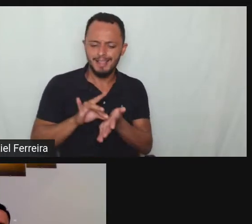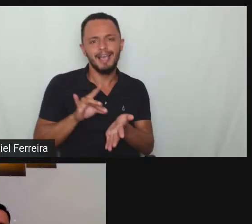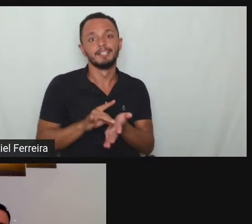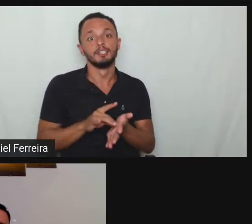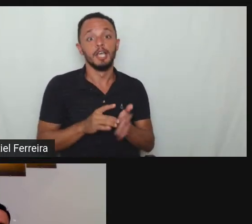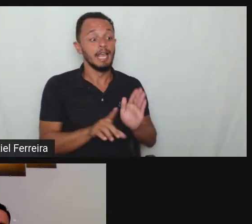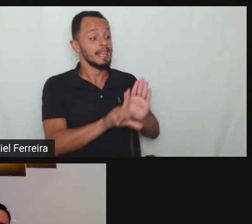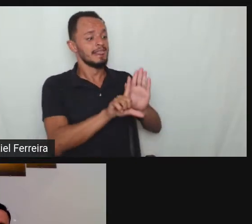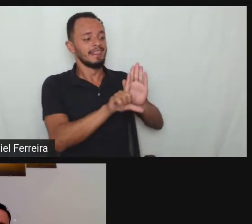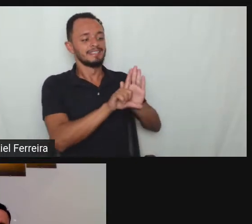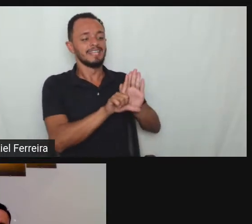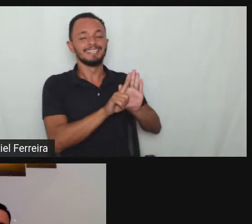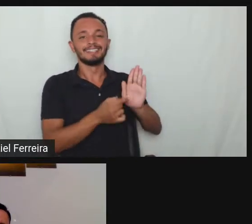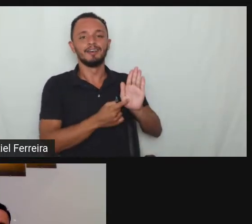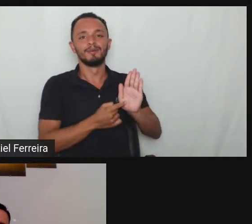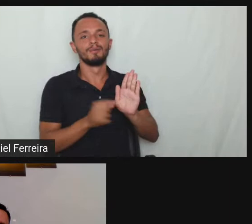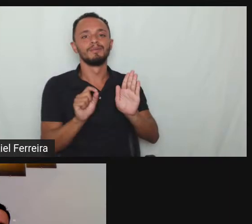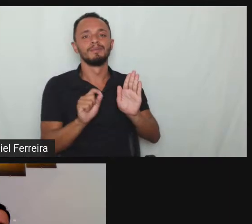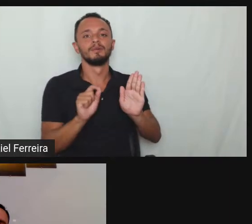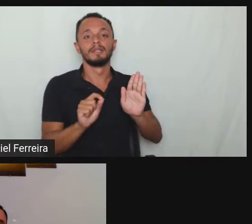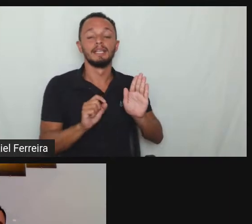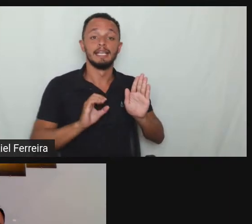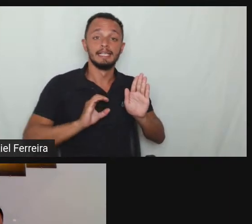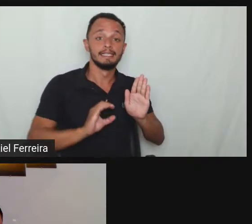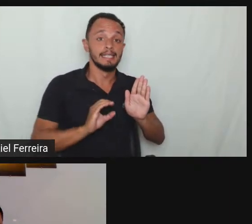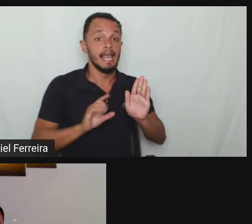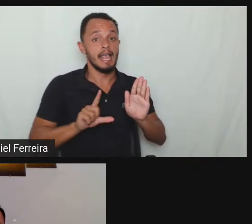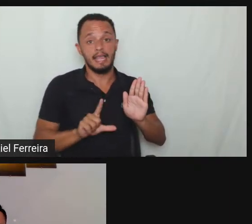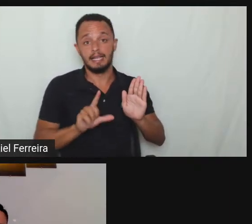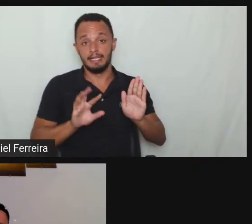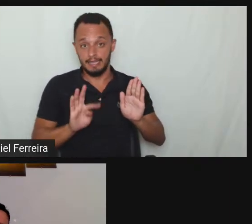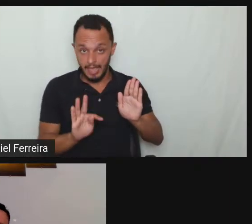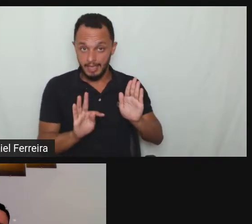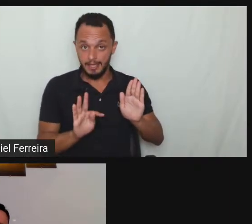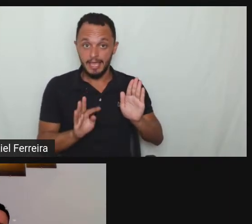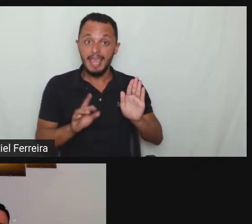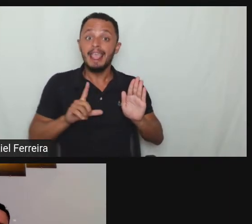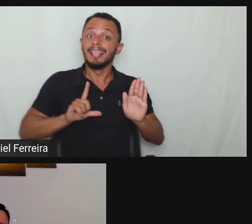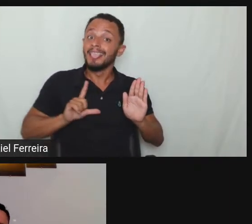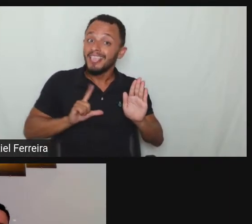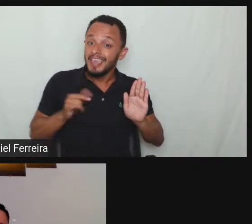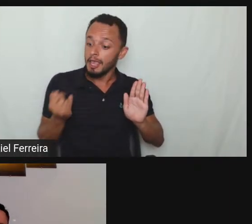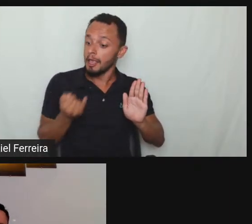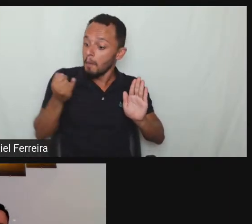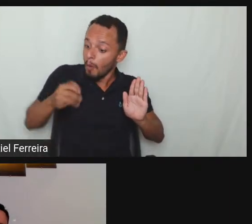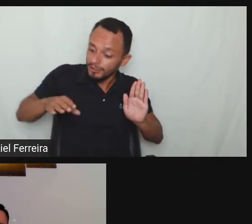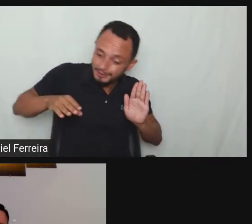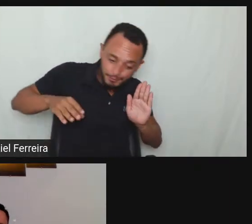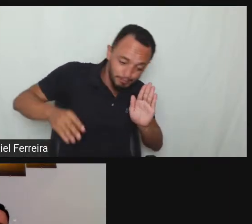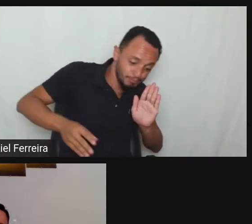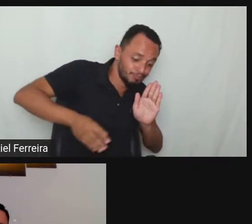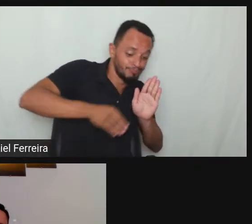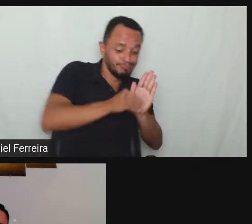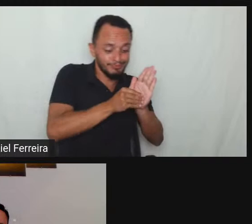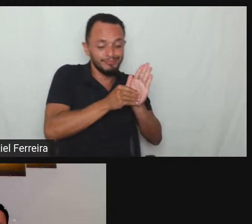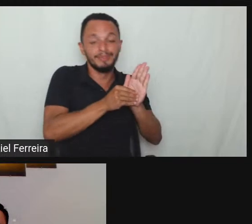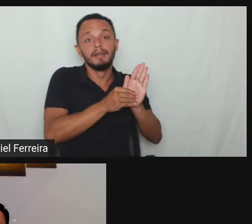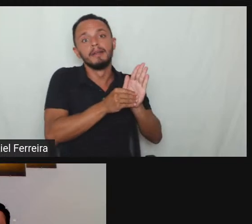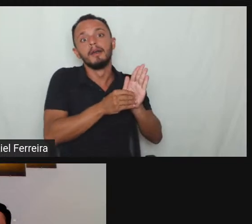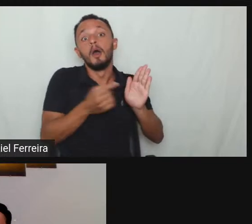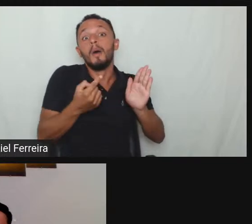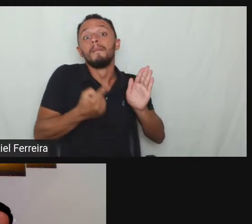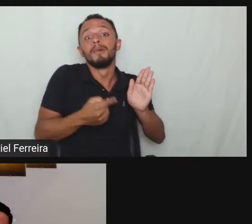eu entendo que ela ela se torna uma norma mais rígida para ser alterado do que dentro da lei de